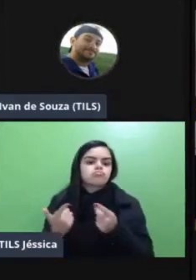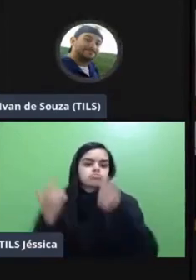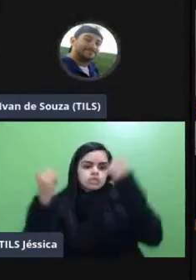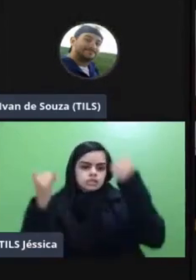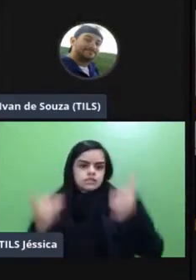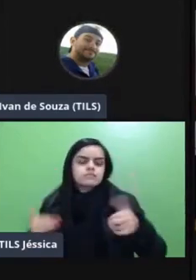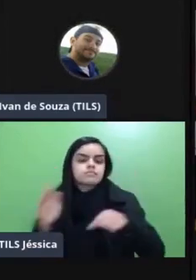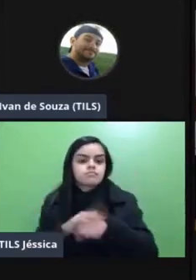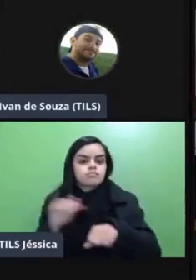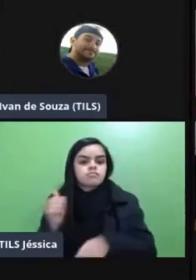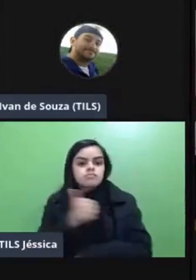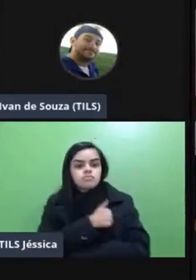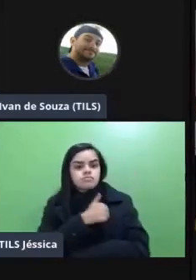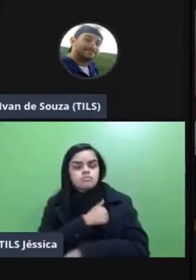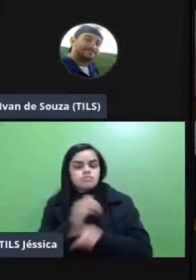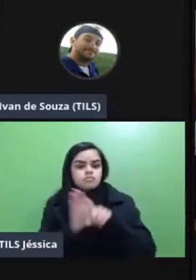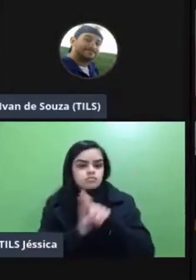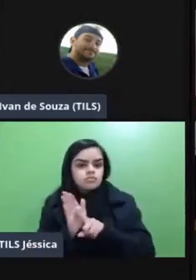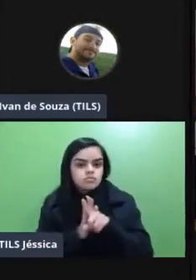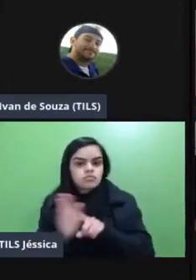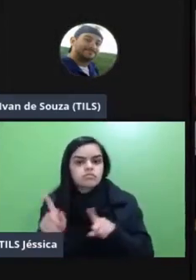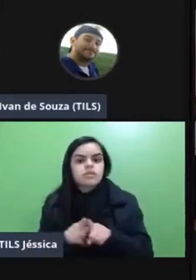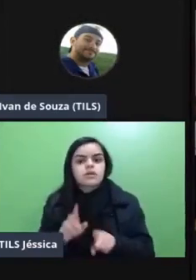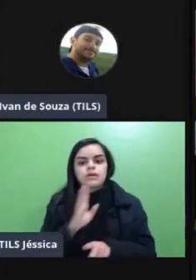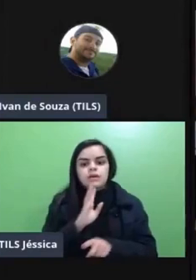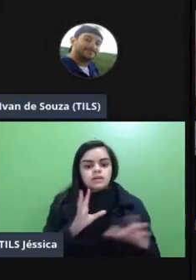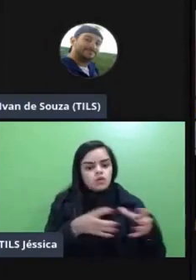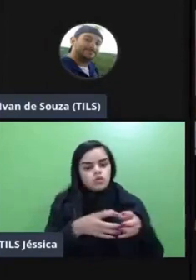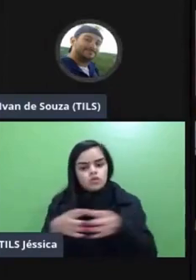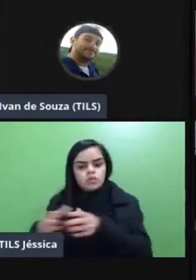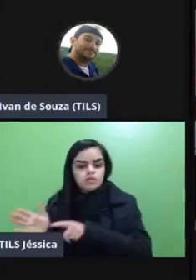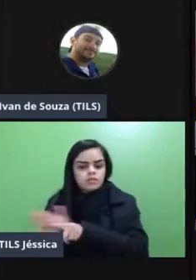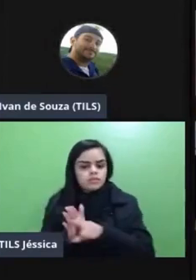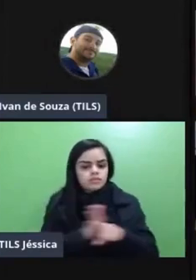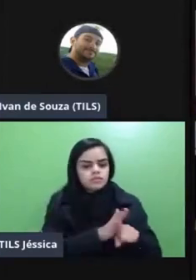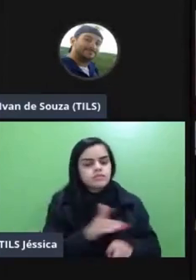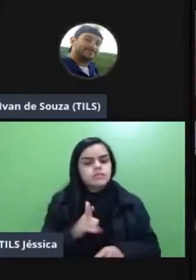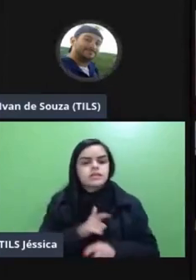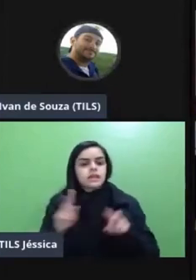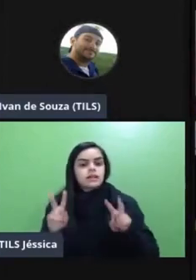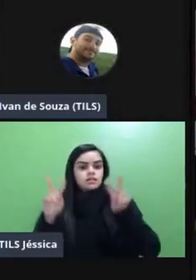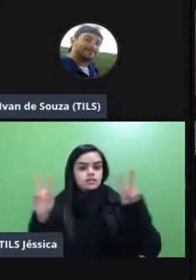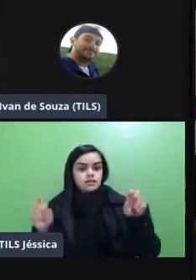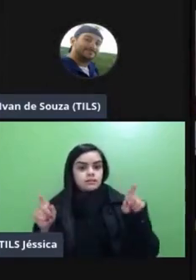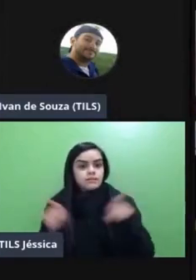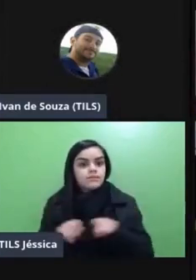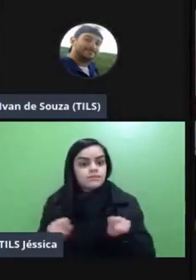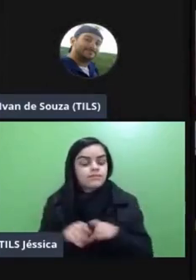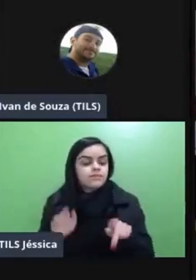convidar esse aluno a fazer uma pesquisa para que ele conheça grupos de pesquisas que tratem daquele tema artigos